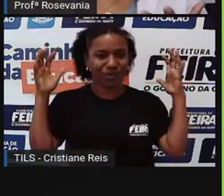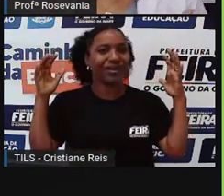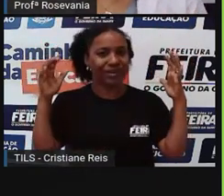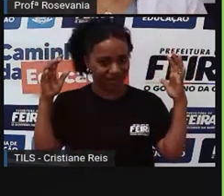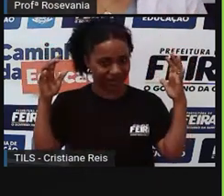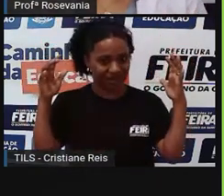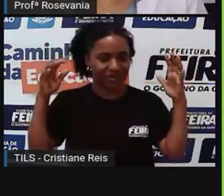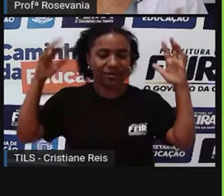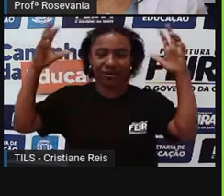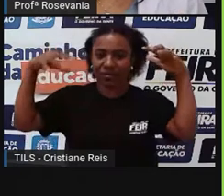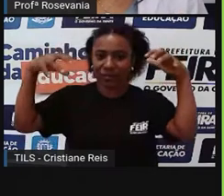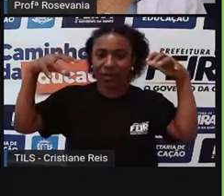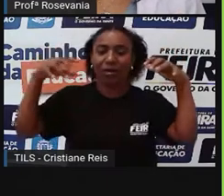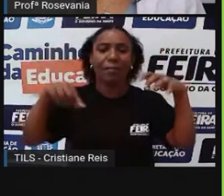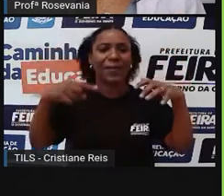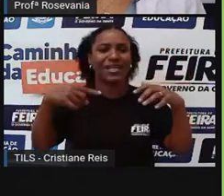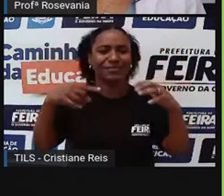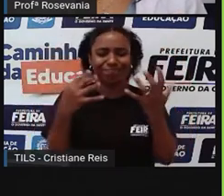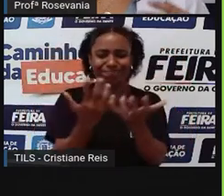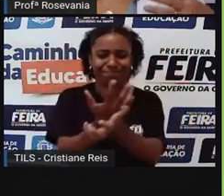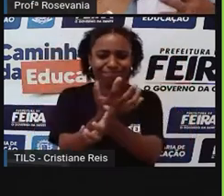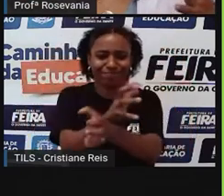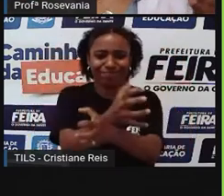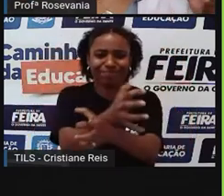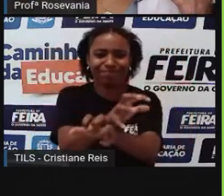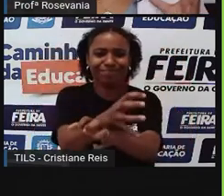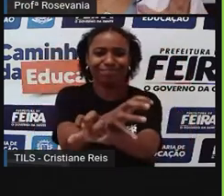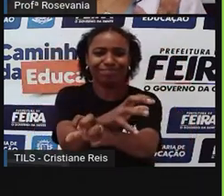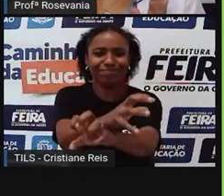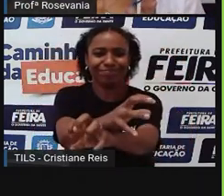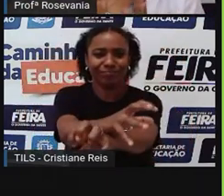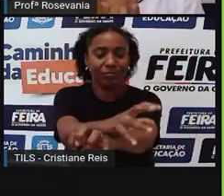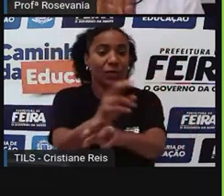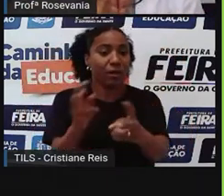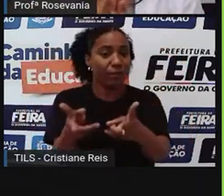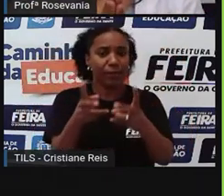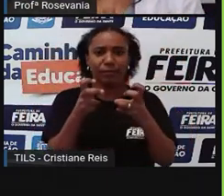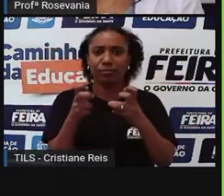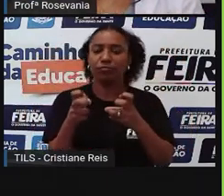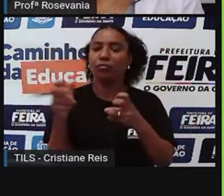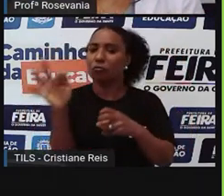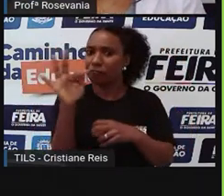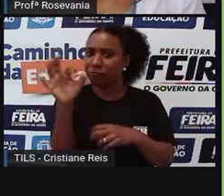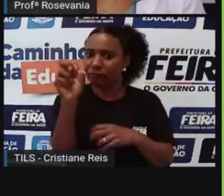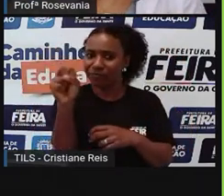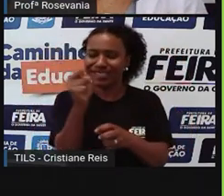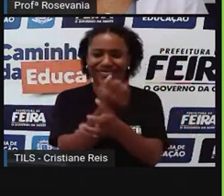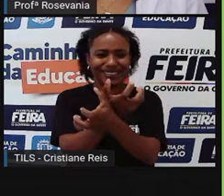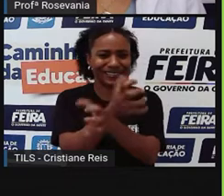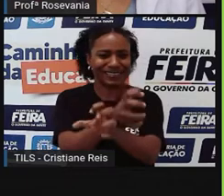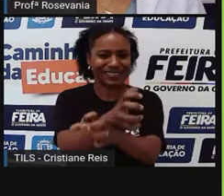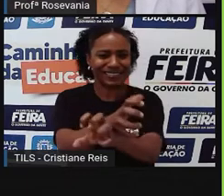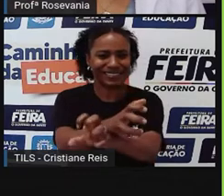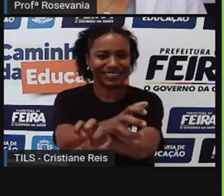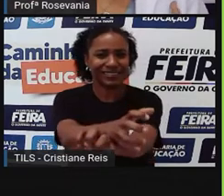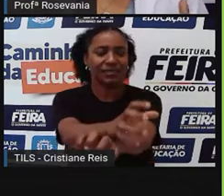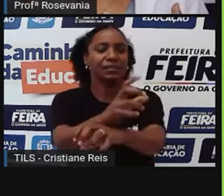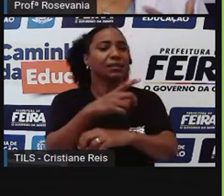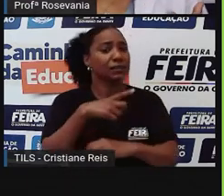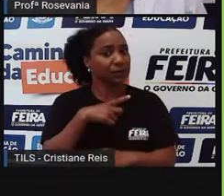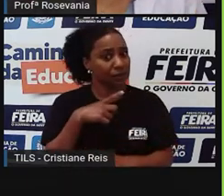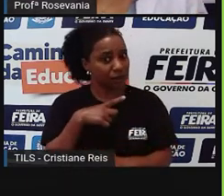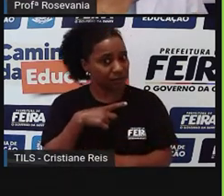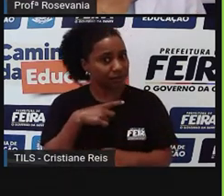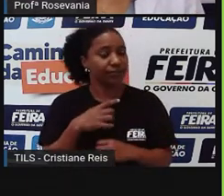área, né, do sertão nordestino. E aí a gente vai perceber que fica ali o Agreste no meio, né. Ele chama atenção